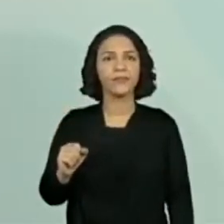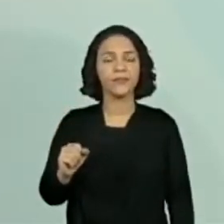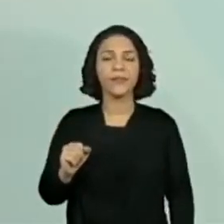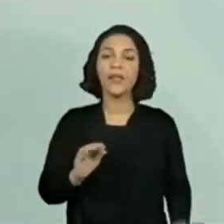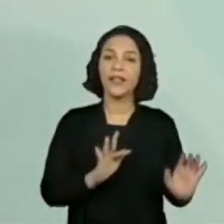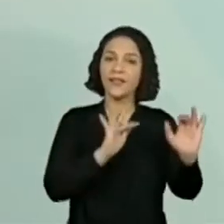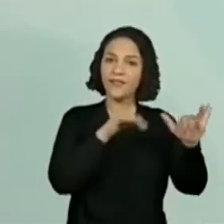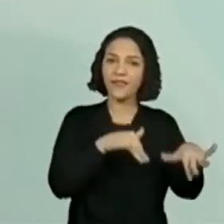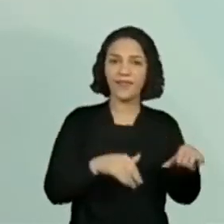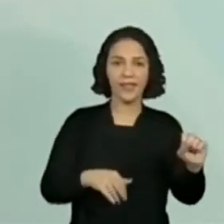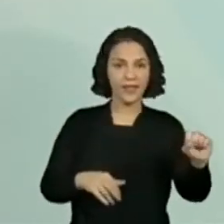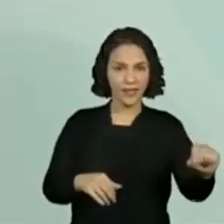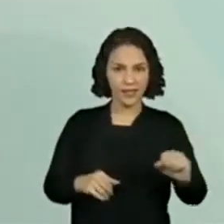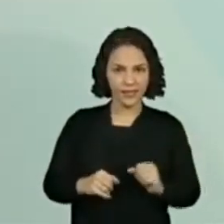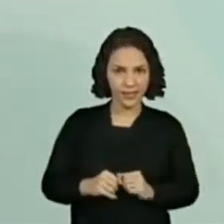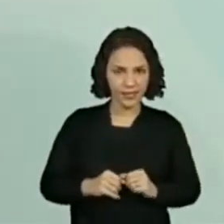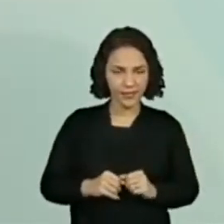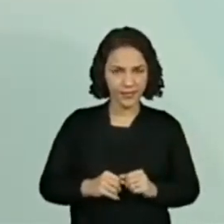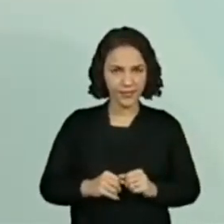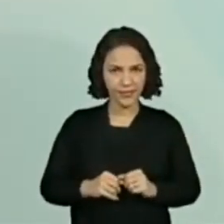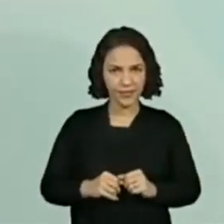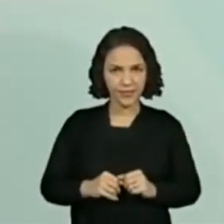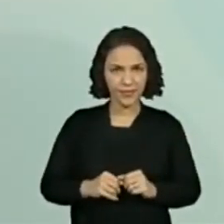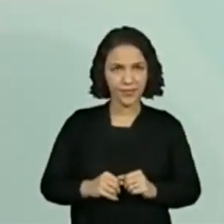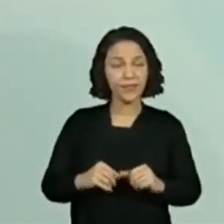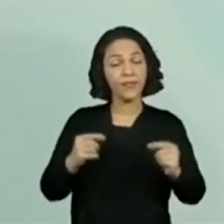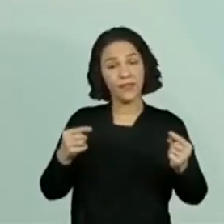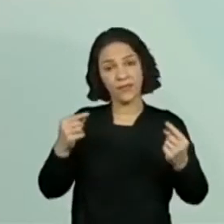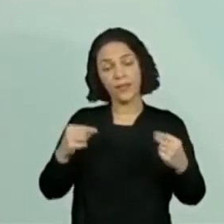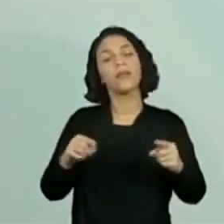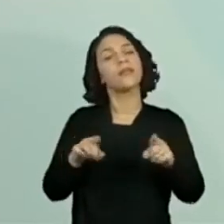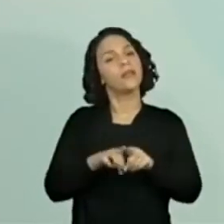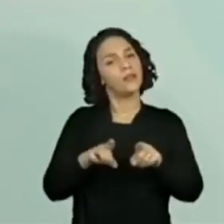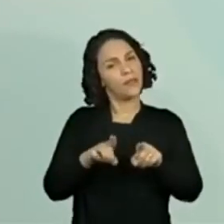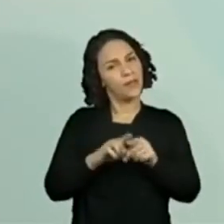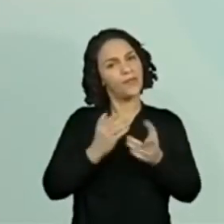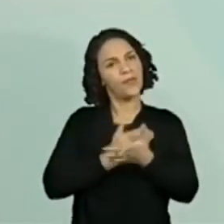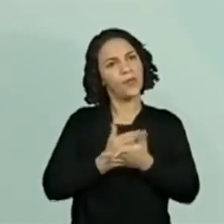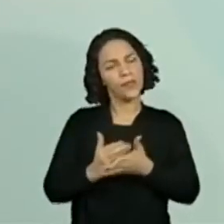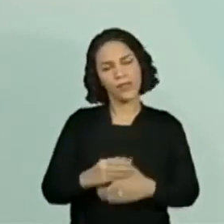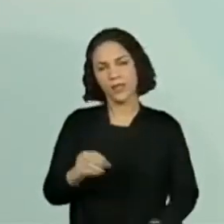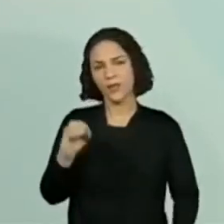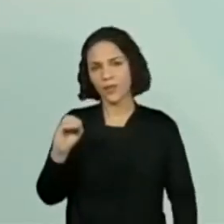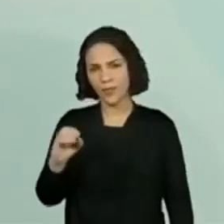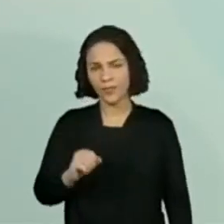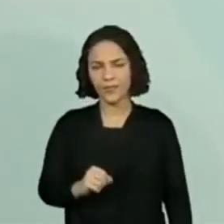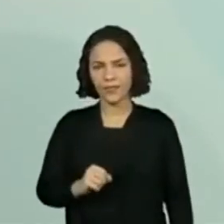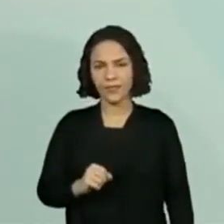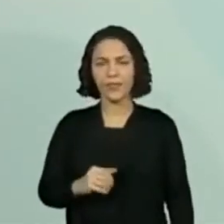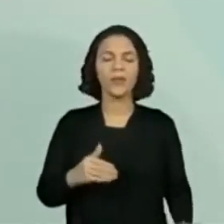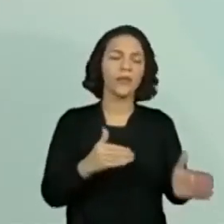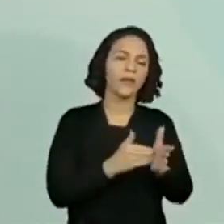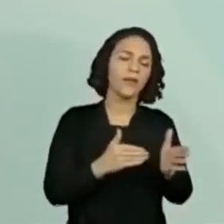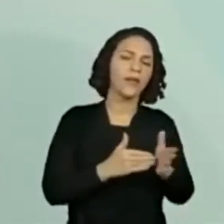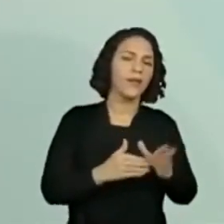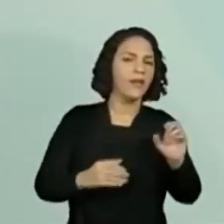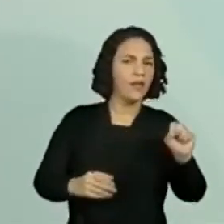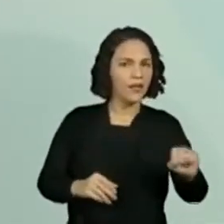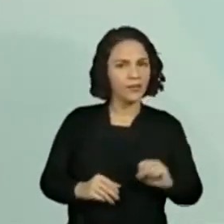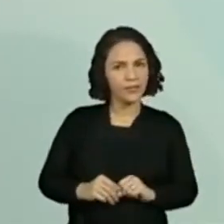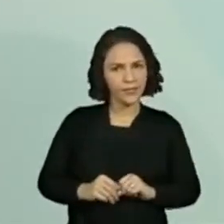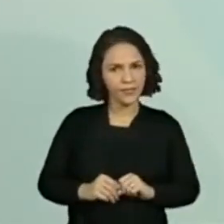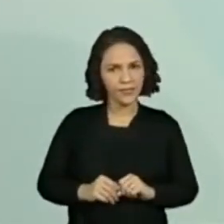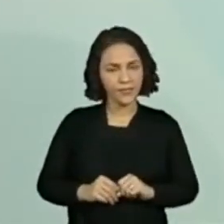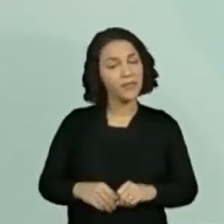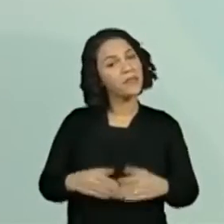termina com S. Hum. Eu tenho uma que começa com O e também termina com S. Não